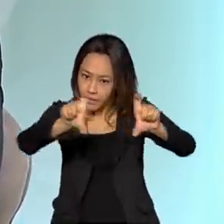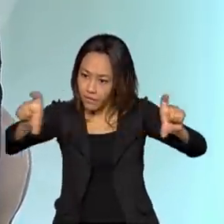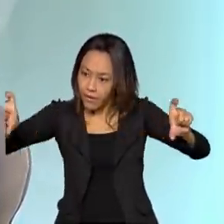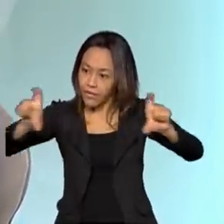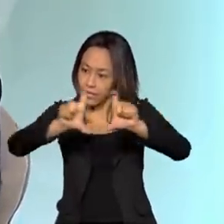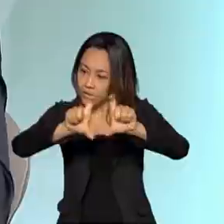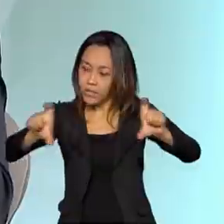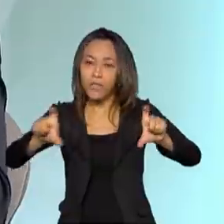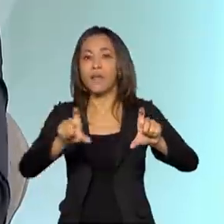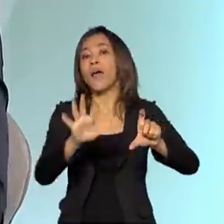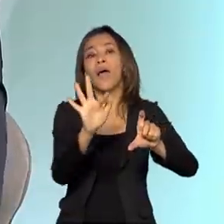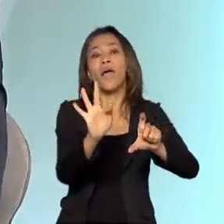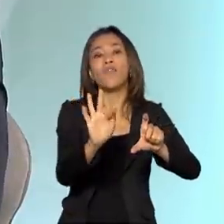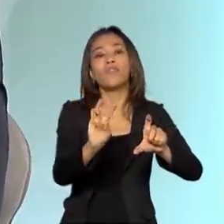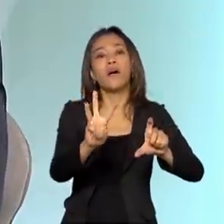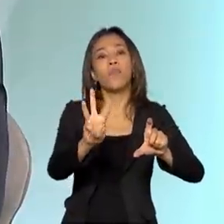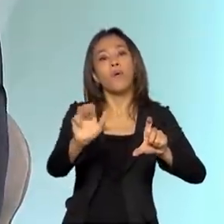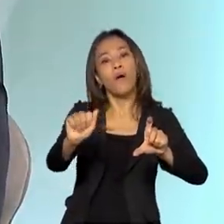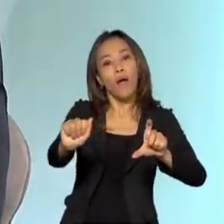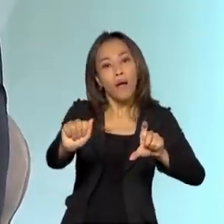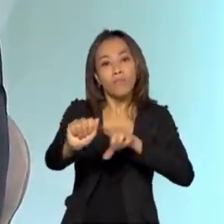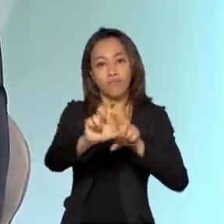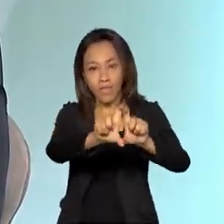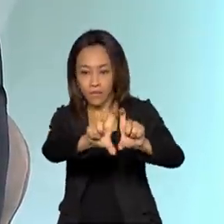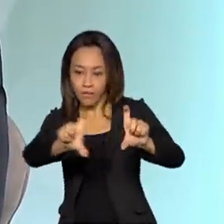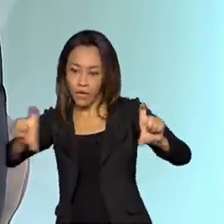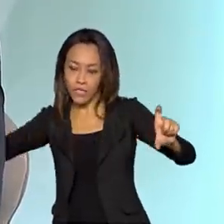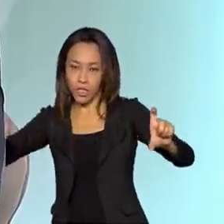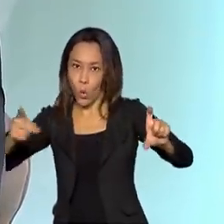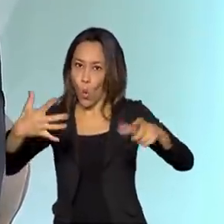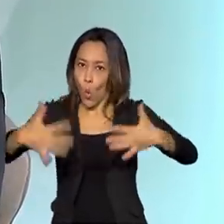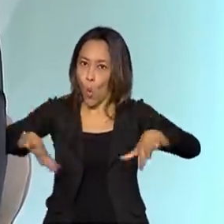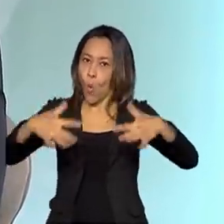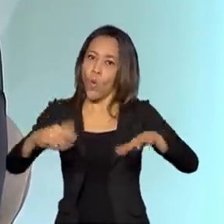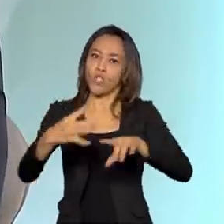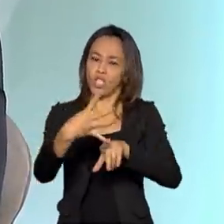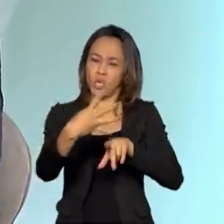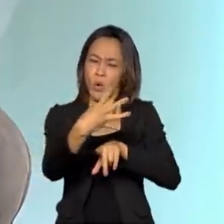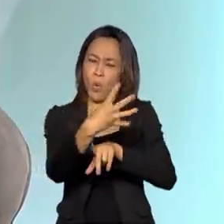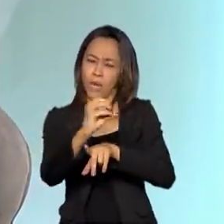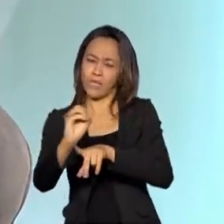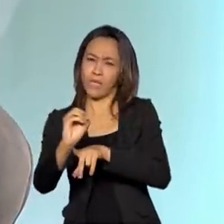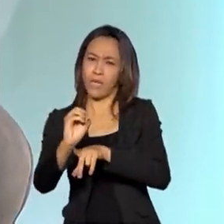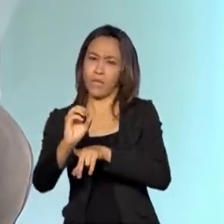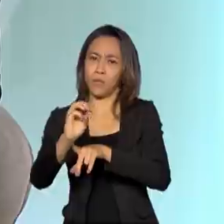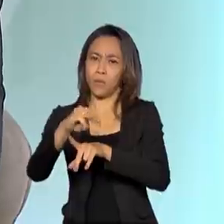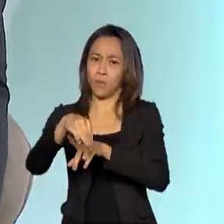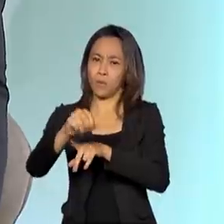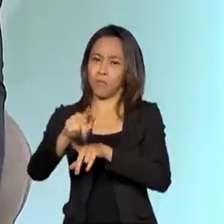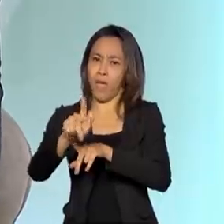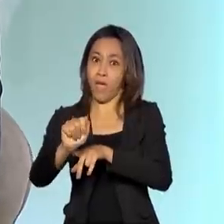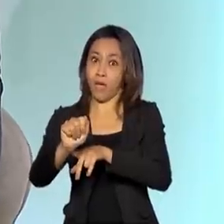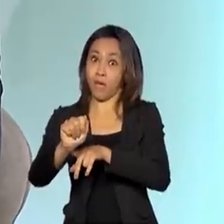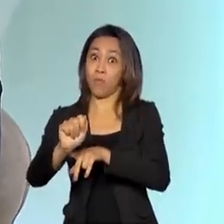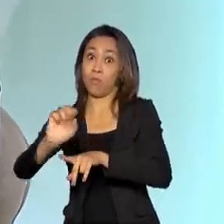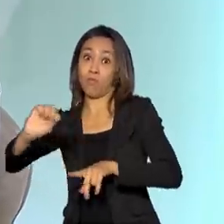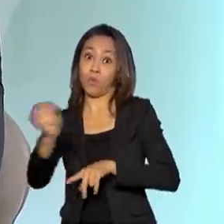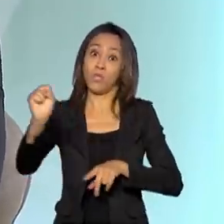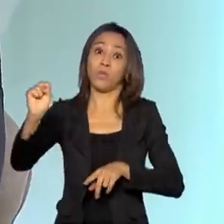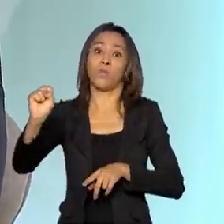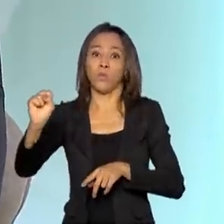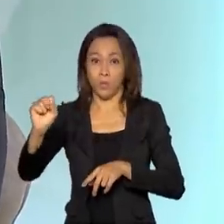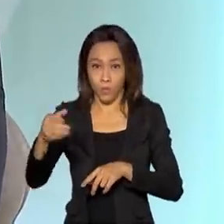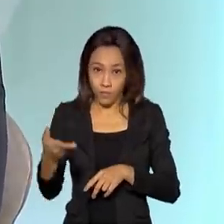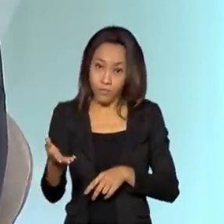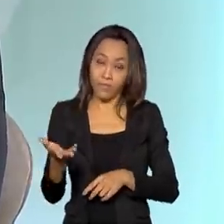FWA, onde você consegue ter uma banda larga de 400 Mbps, que se compara à fibra, porém wireless